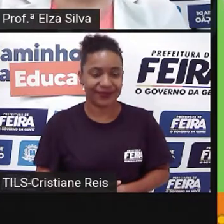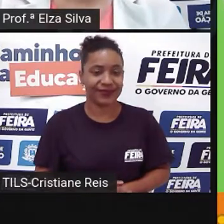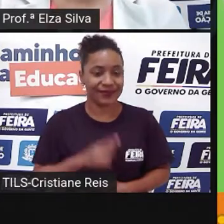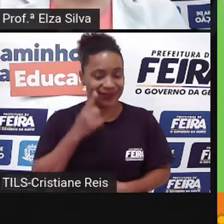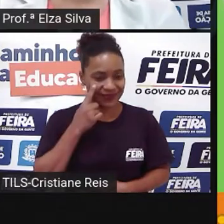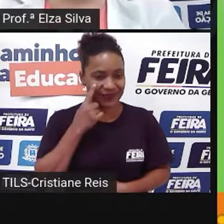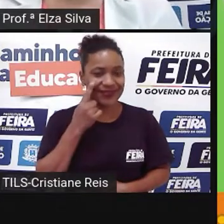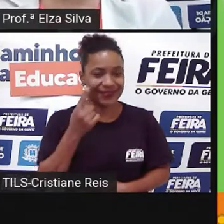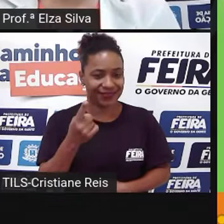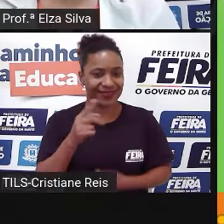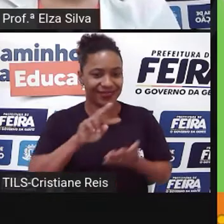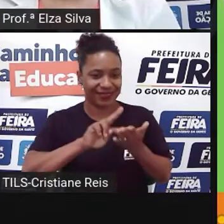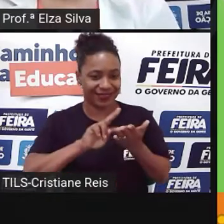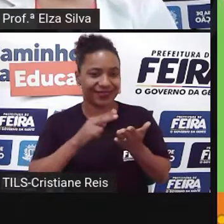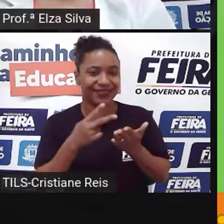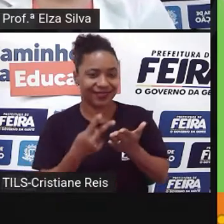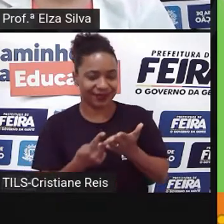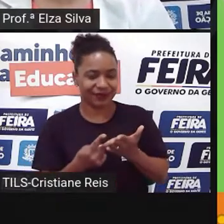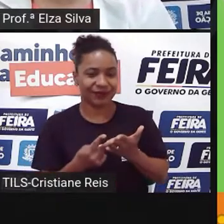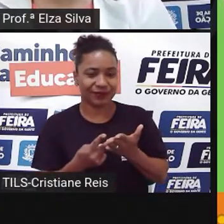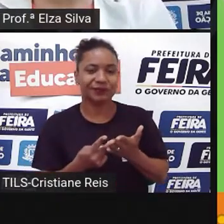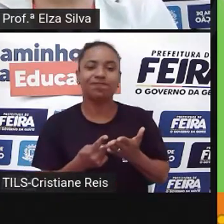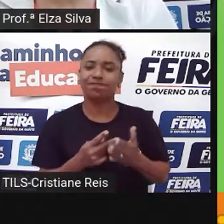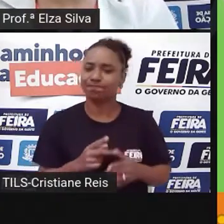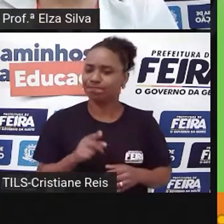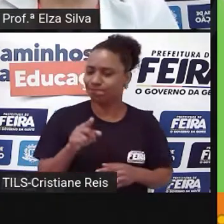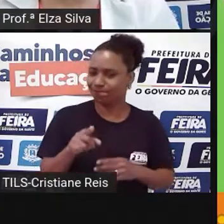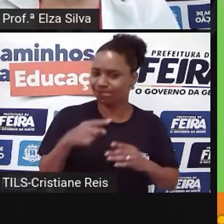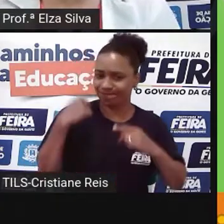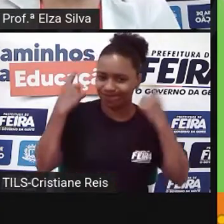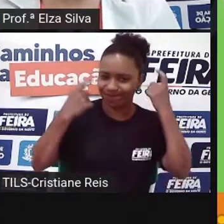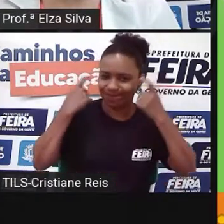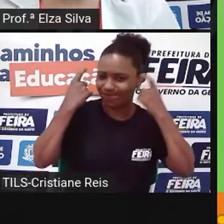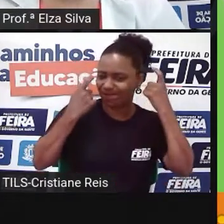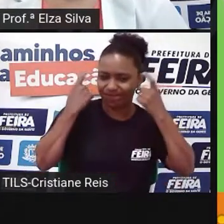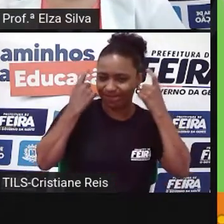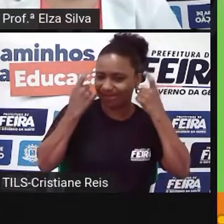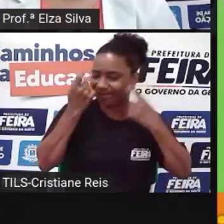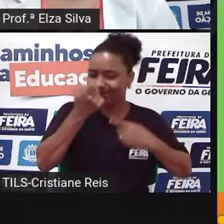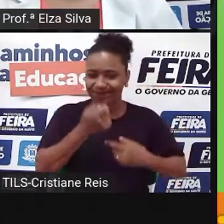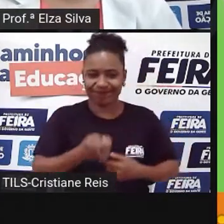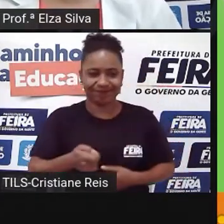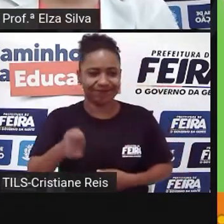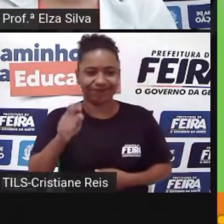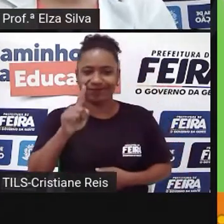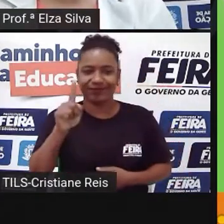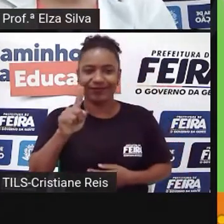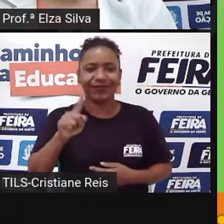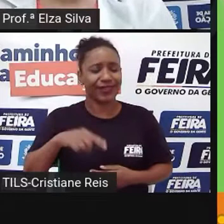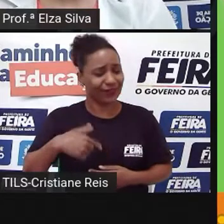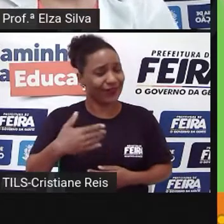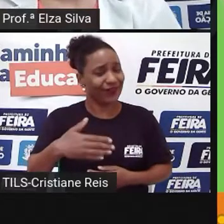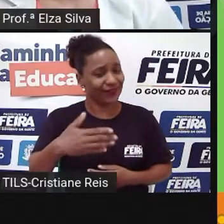Diz assim Não se preocupe com nada Porque tudo vai ficar bem